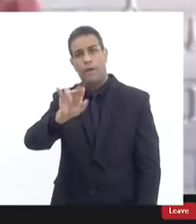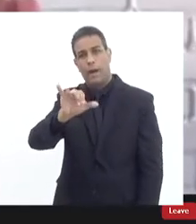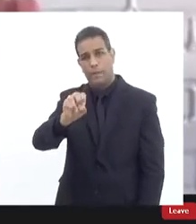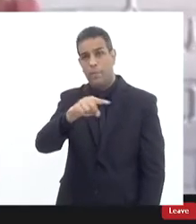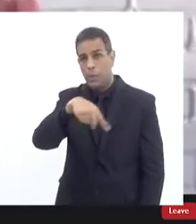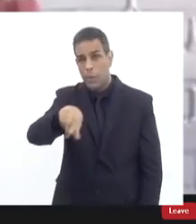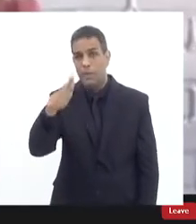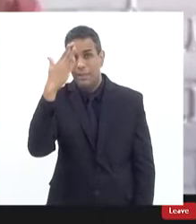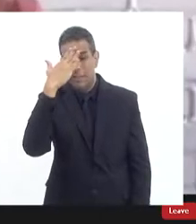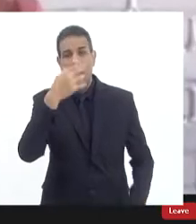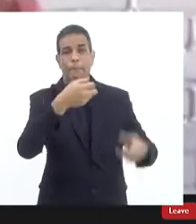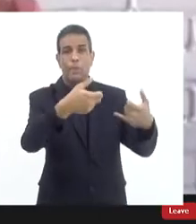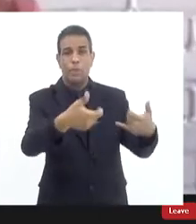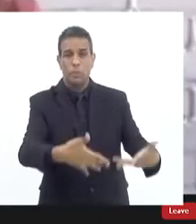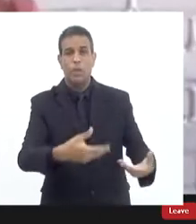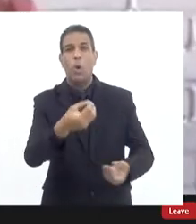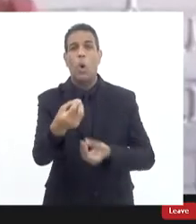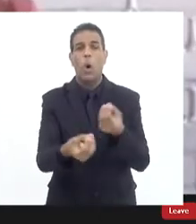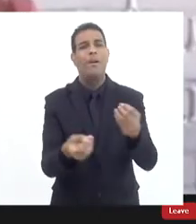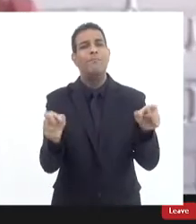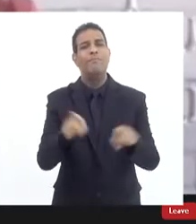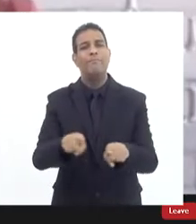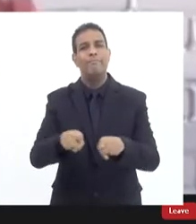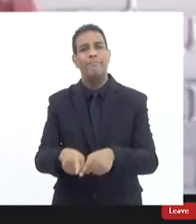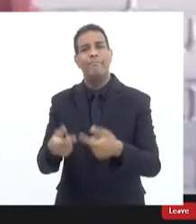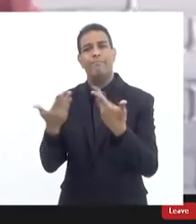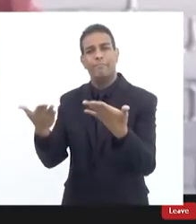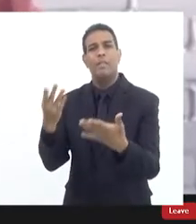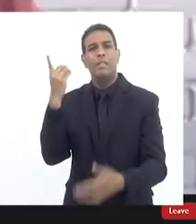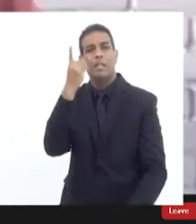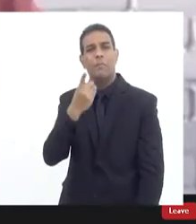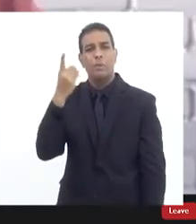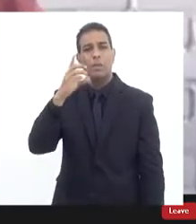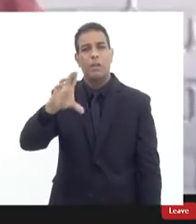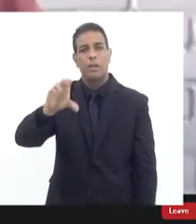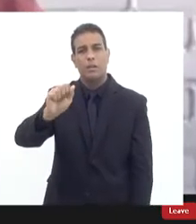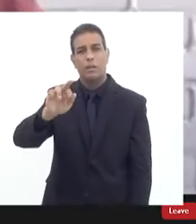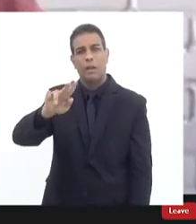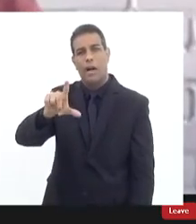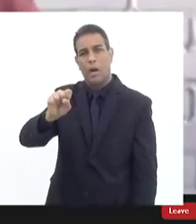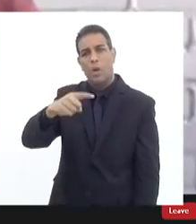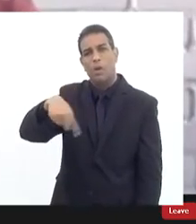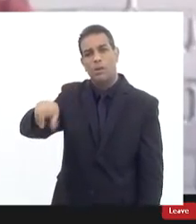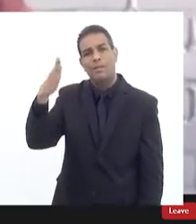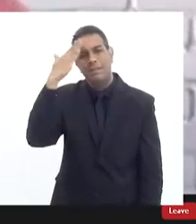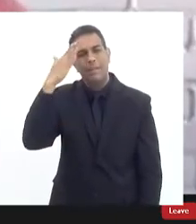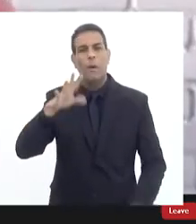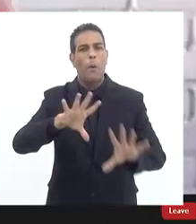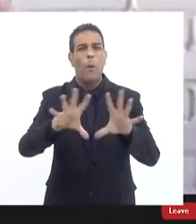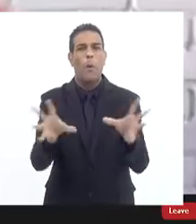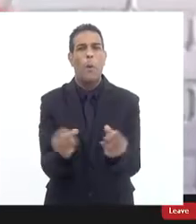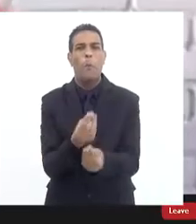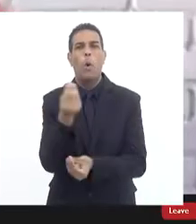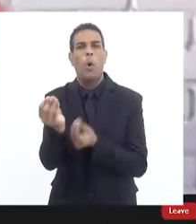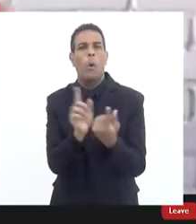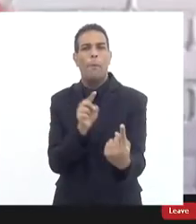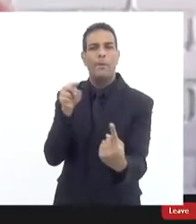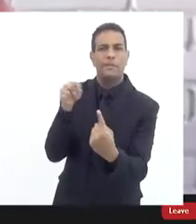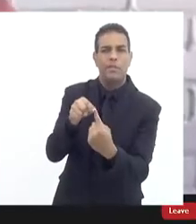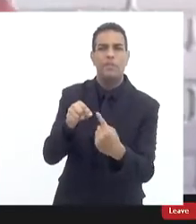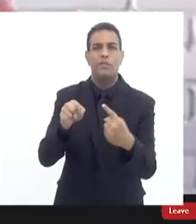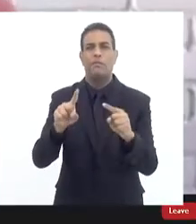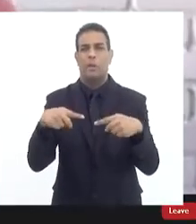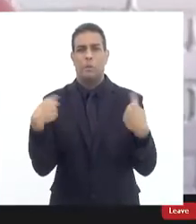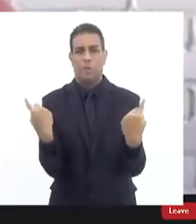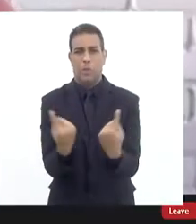recebeu essa explicação bem como agora o deputado Carlos Augusto já disse mais ou menos como funciona a dinâmica do dia de